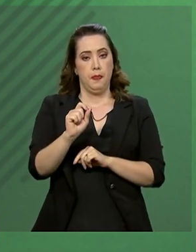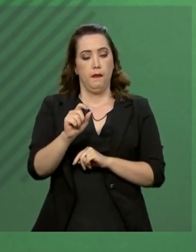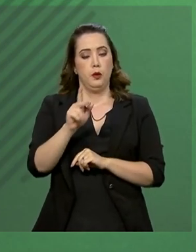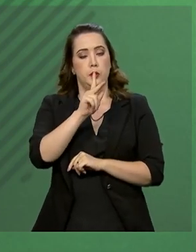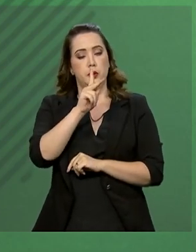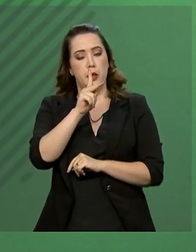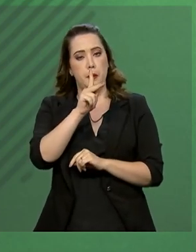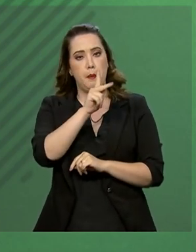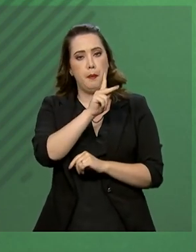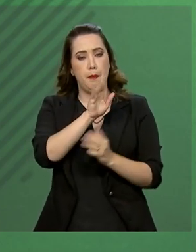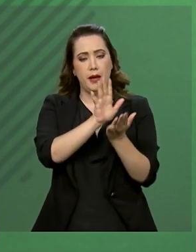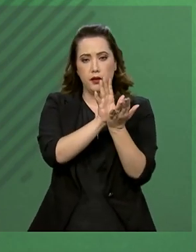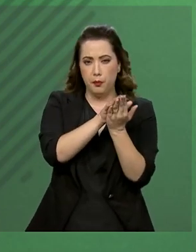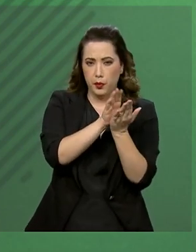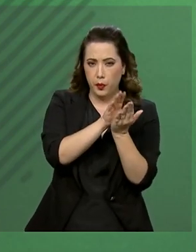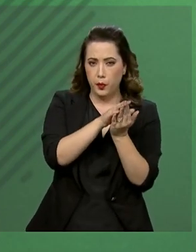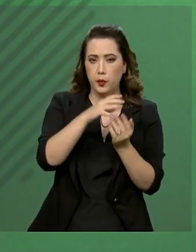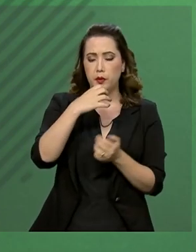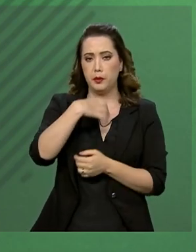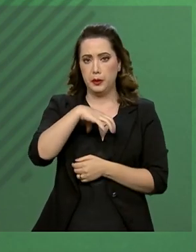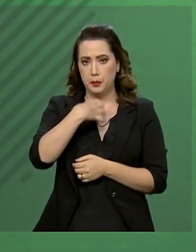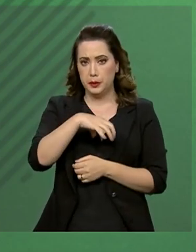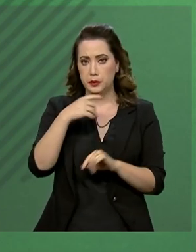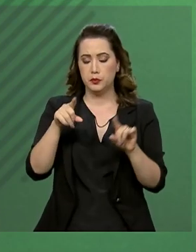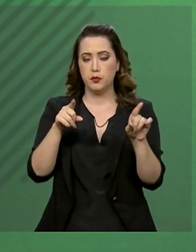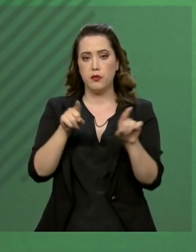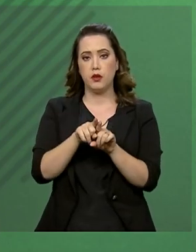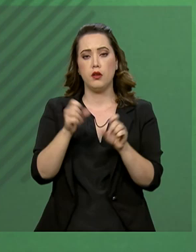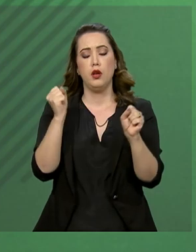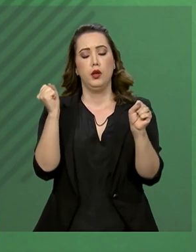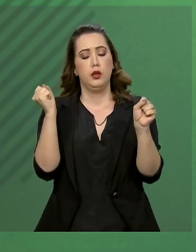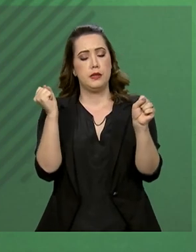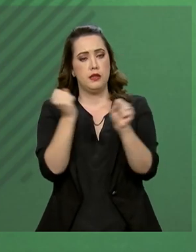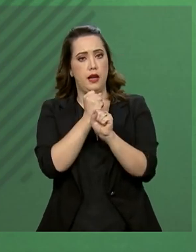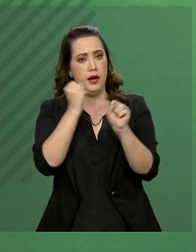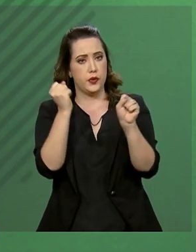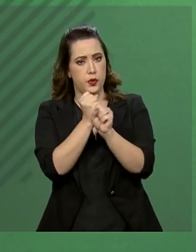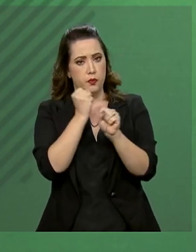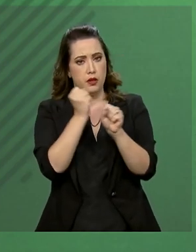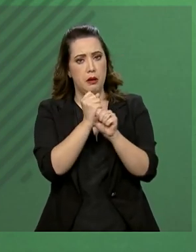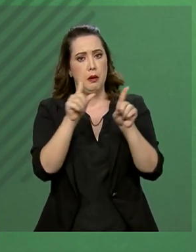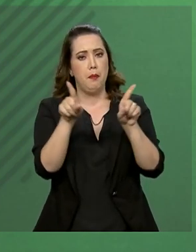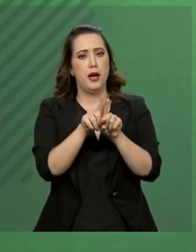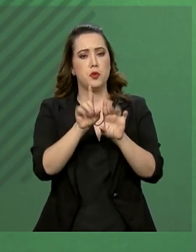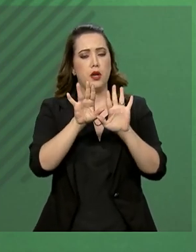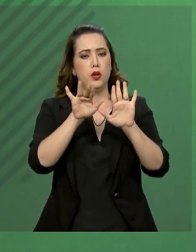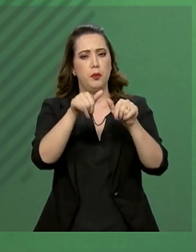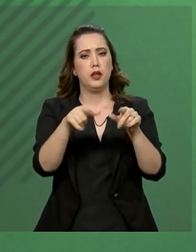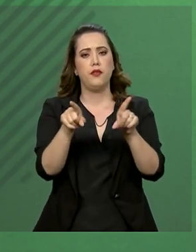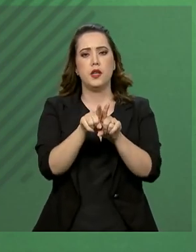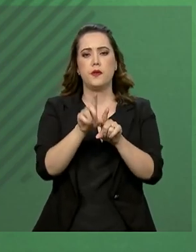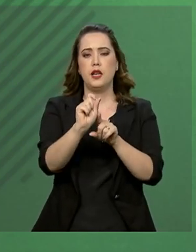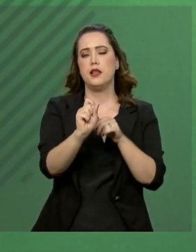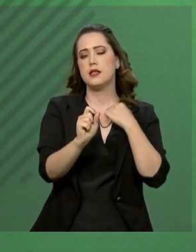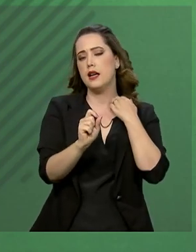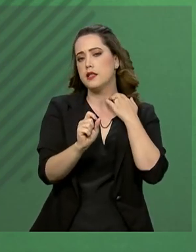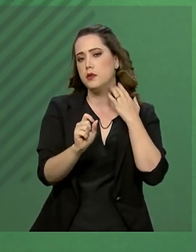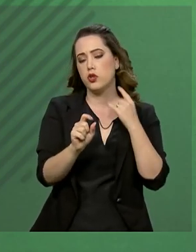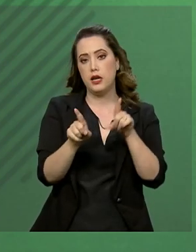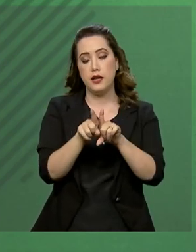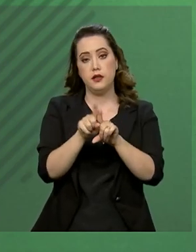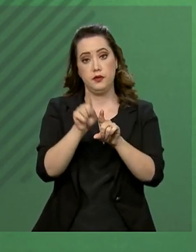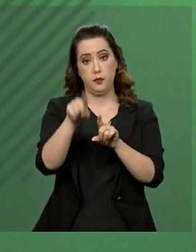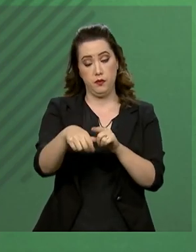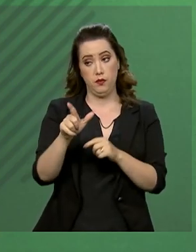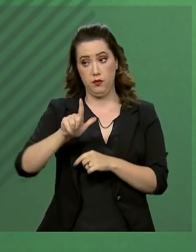obras executadas pelos governos estaduais, como o Canal do Sertão Alagoano e o Cinturão das